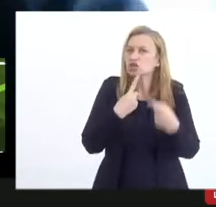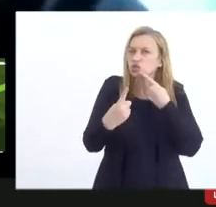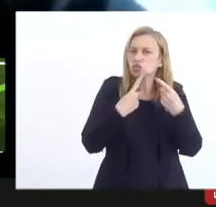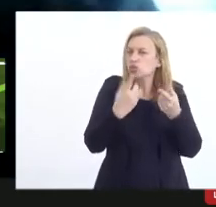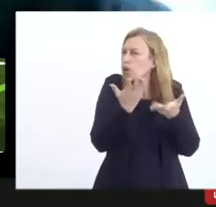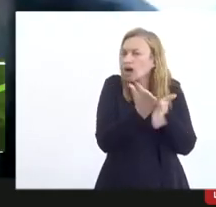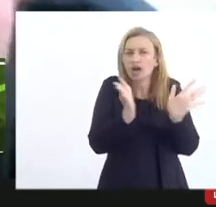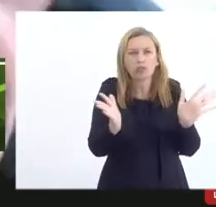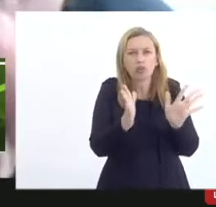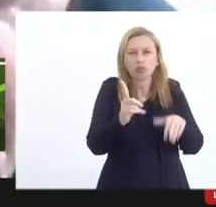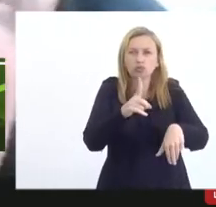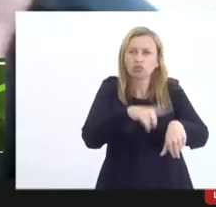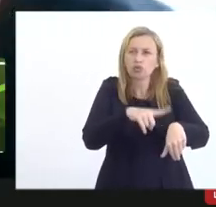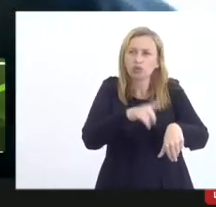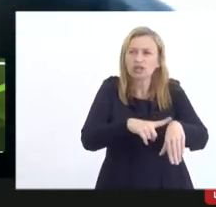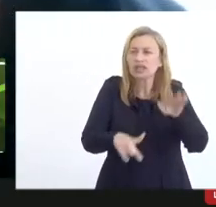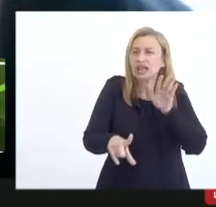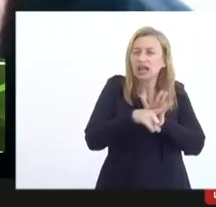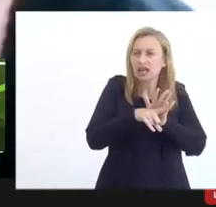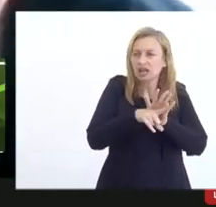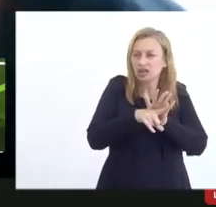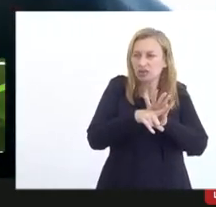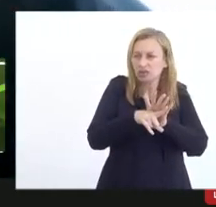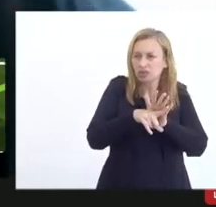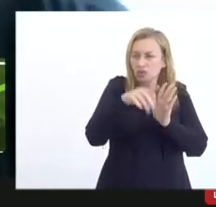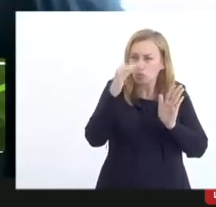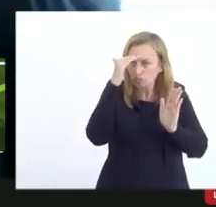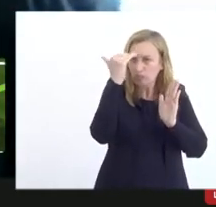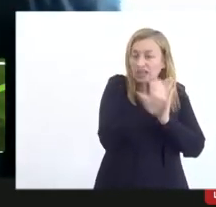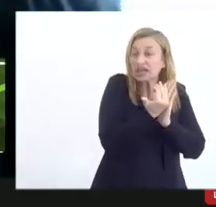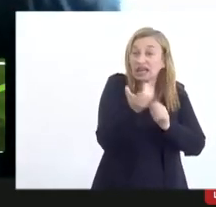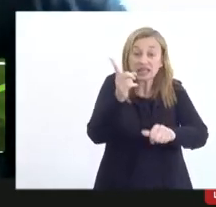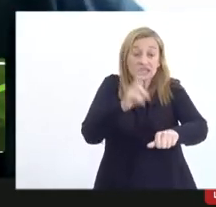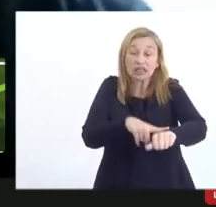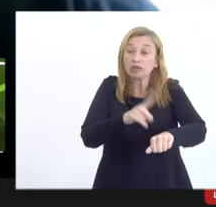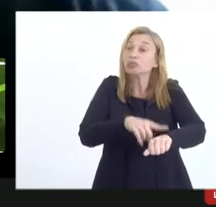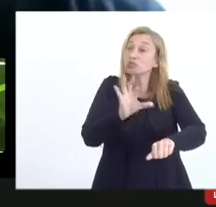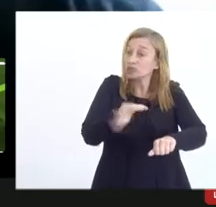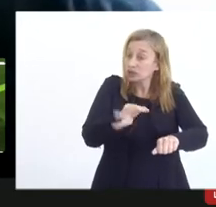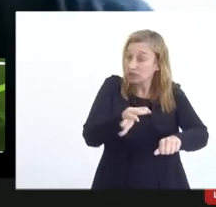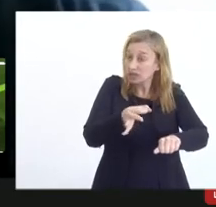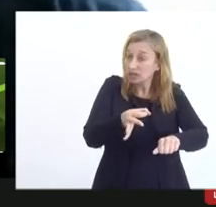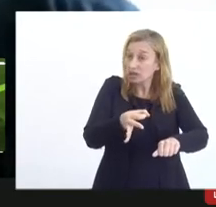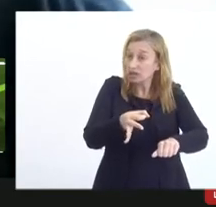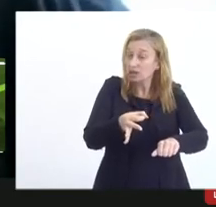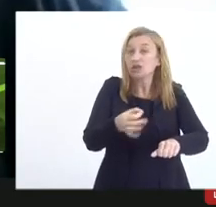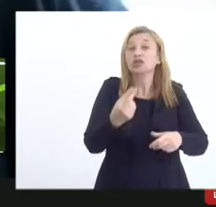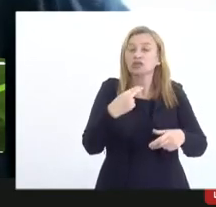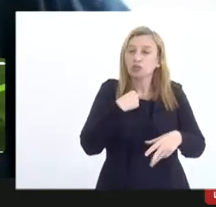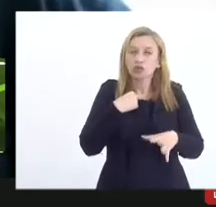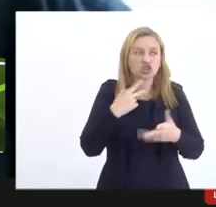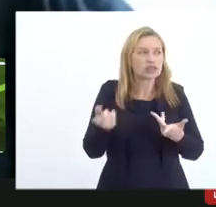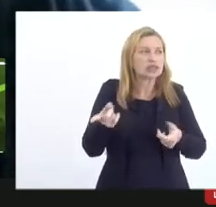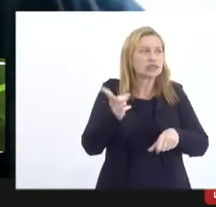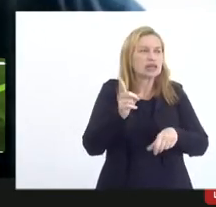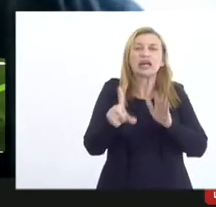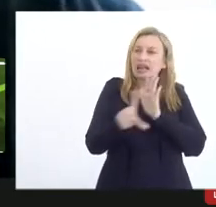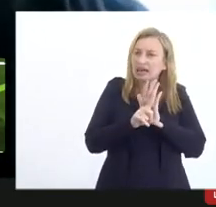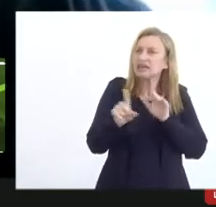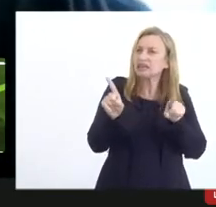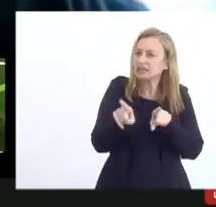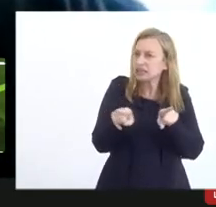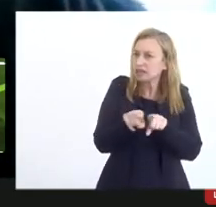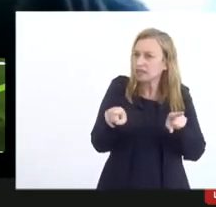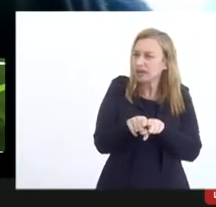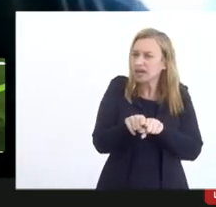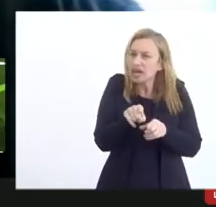acabou a partir do momento que a lei foi sancionada ela dá prazos se a gente não podia nessa lei também dizer o seguinte esses